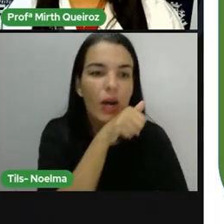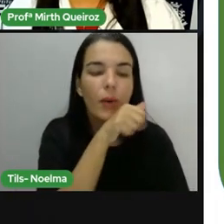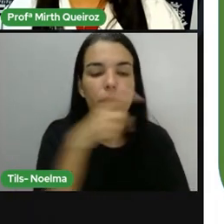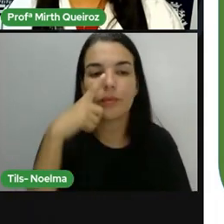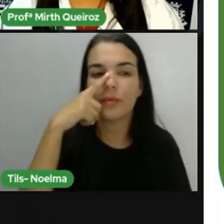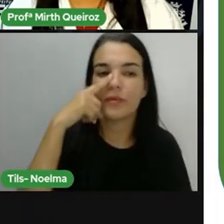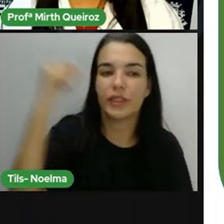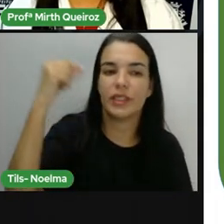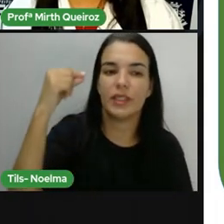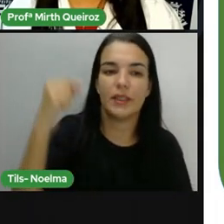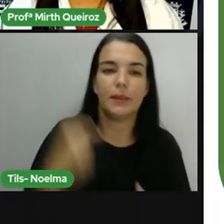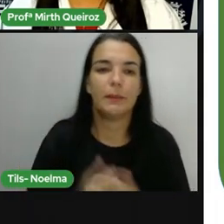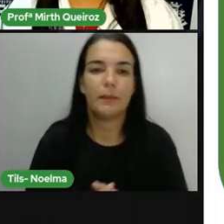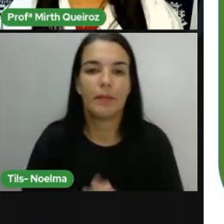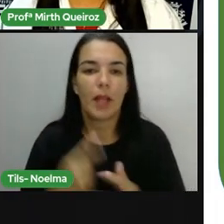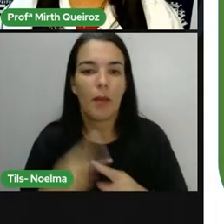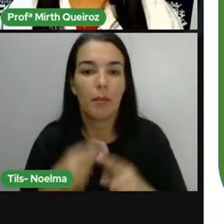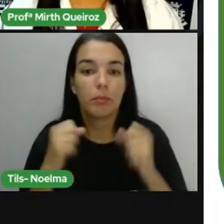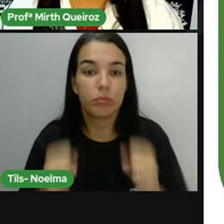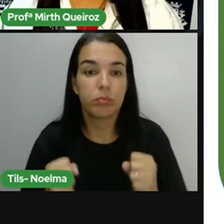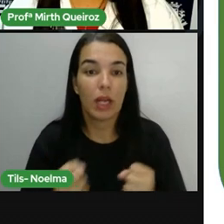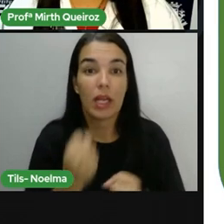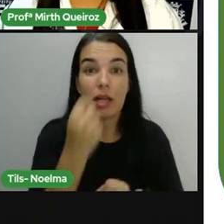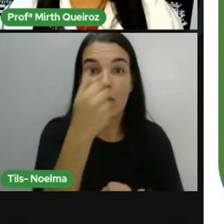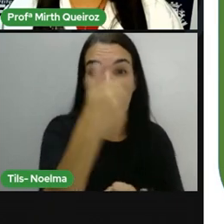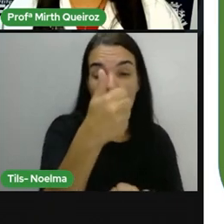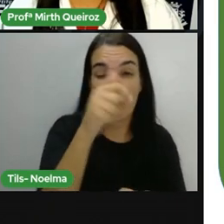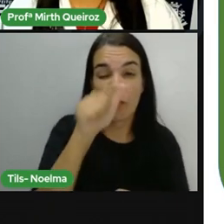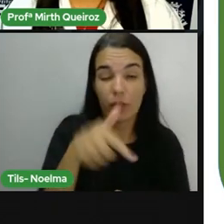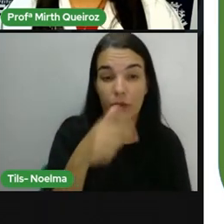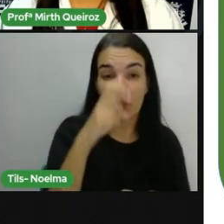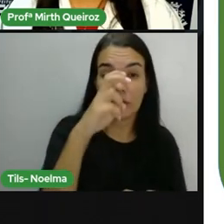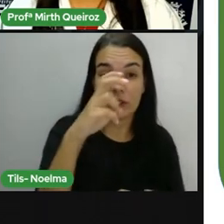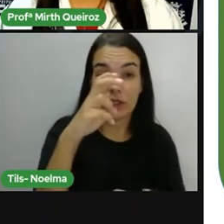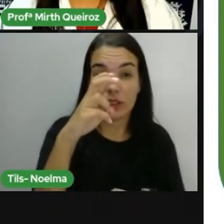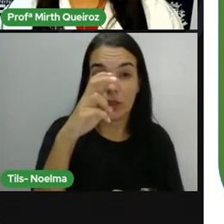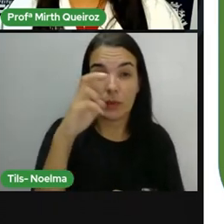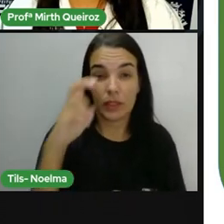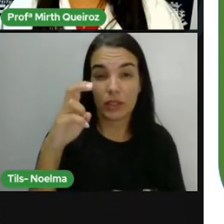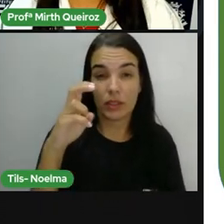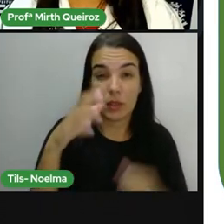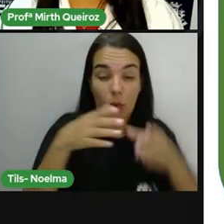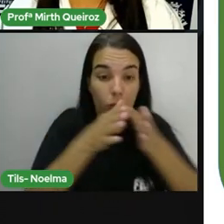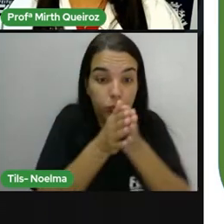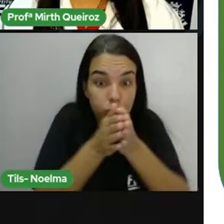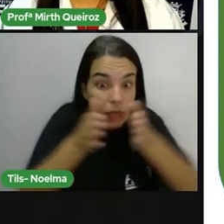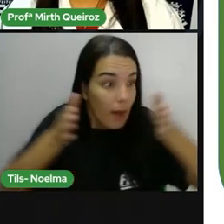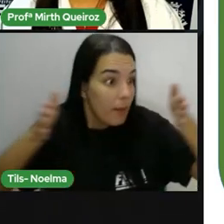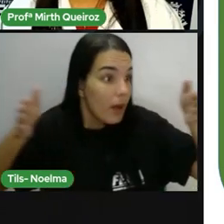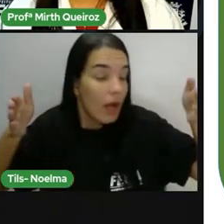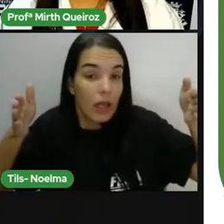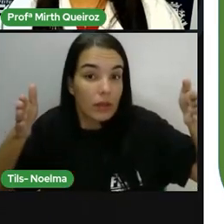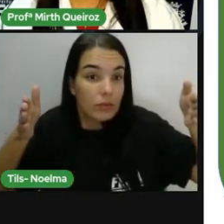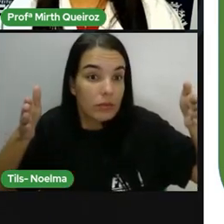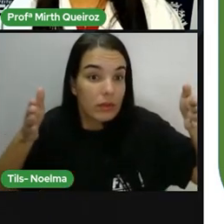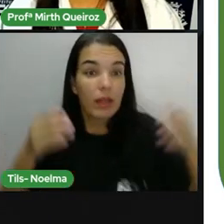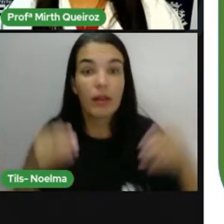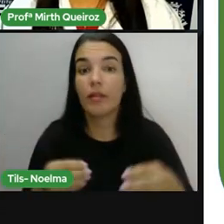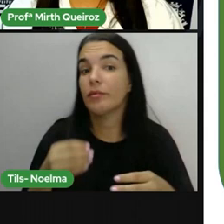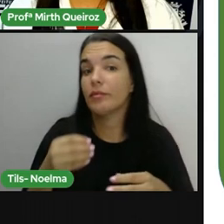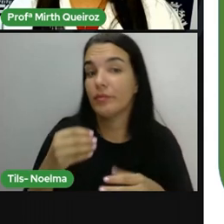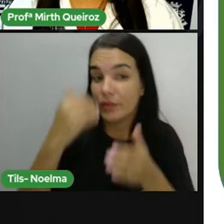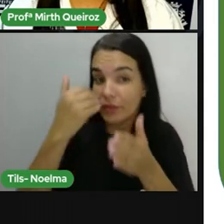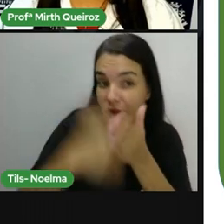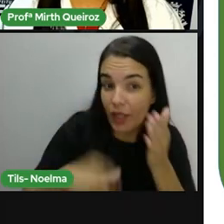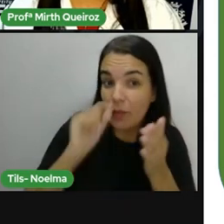ter até 155 centímetros de comprimento, sem contar com a cauda. O animal pode chegar